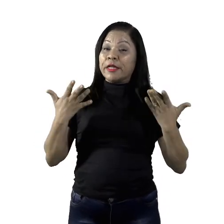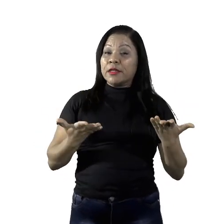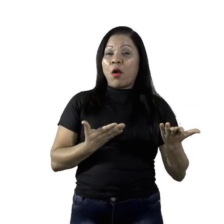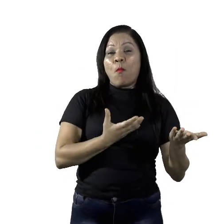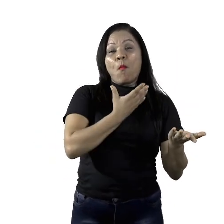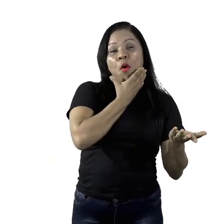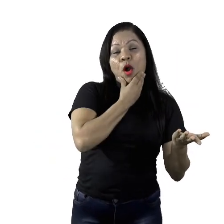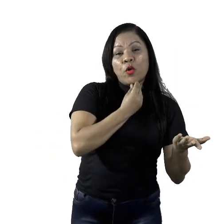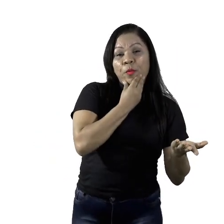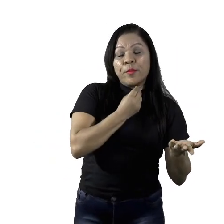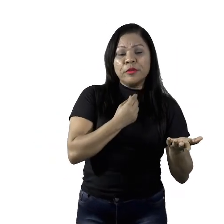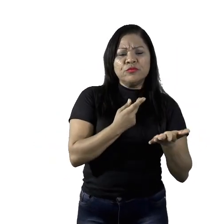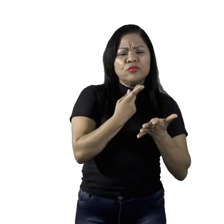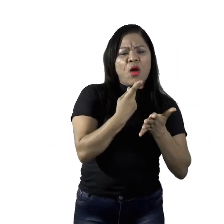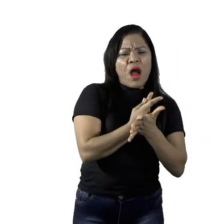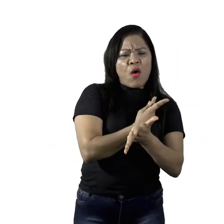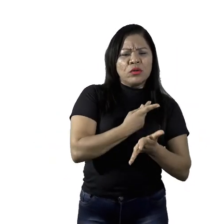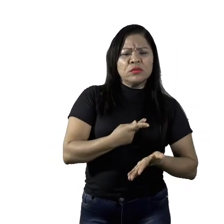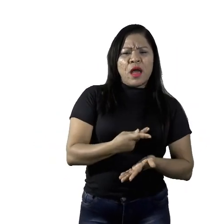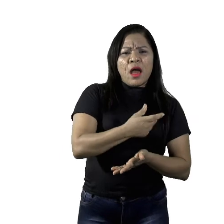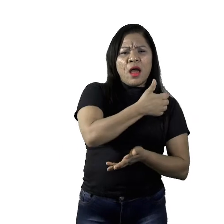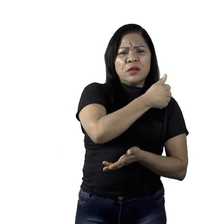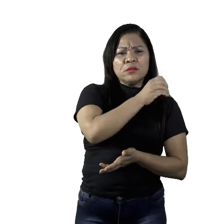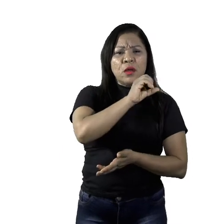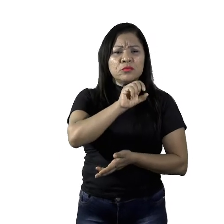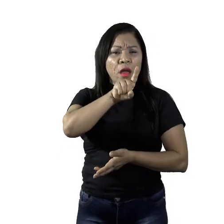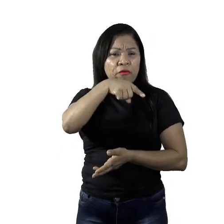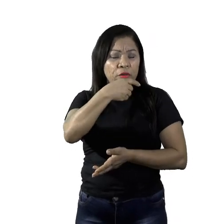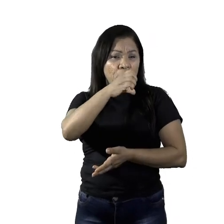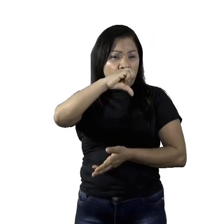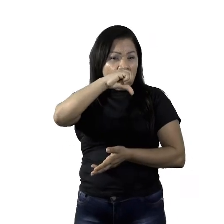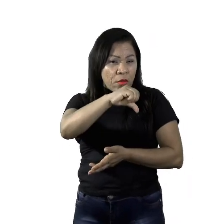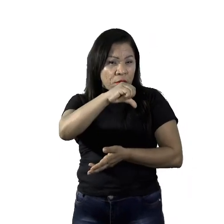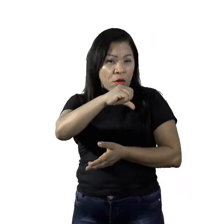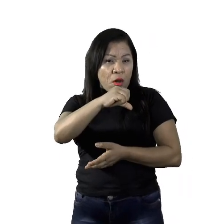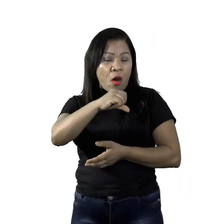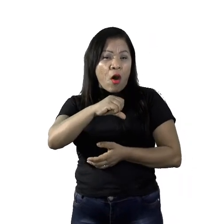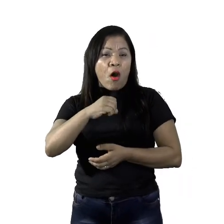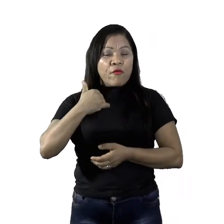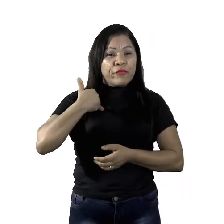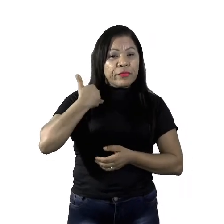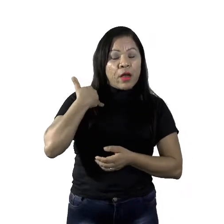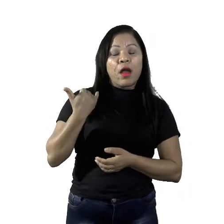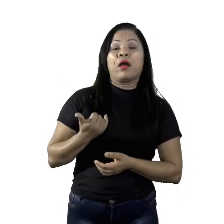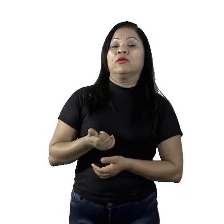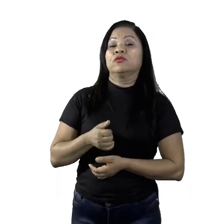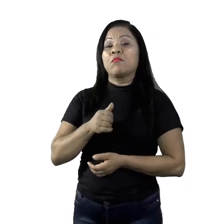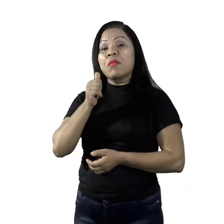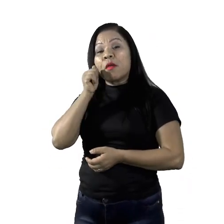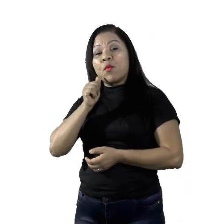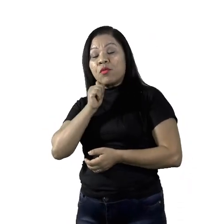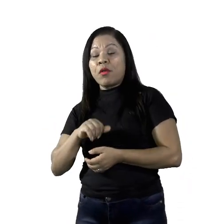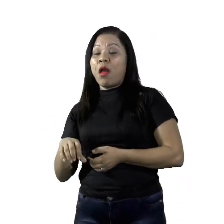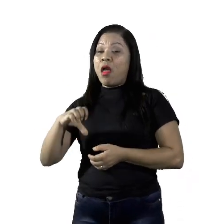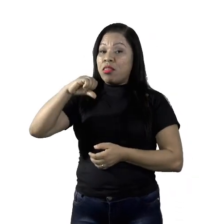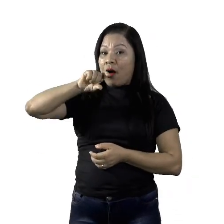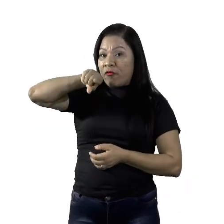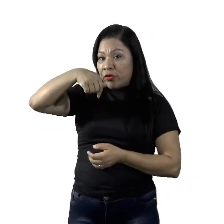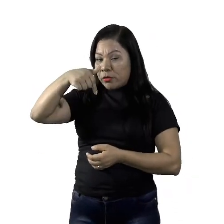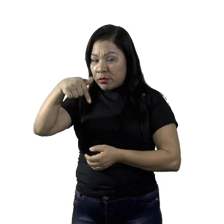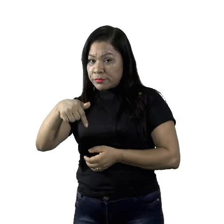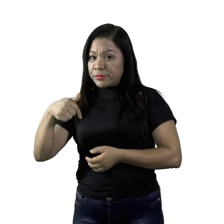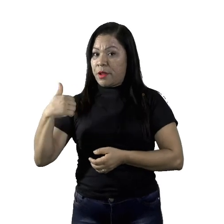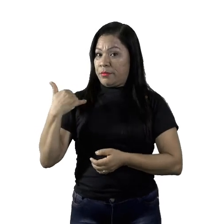ocorre aos 10,9 anos, enquanto para as meninas ocorre aos 9,7 anos. Por isso,